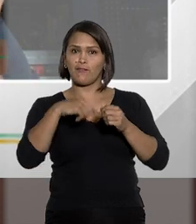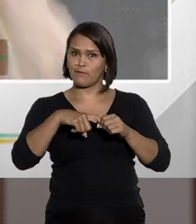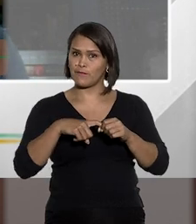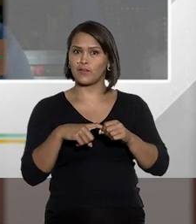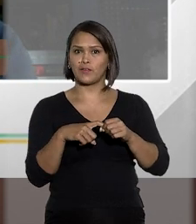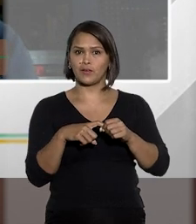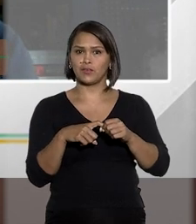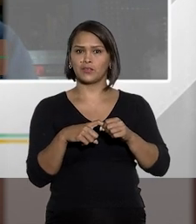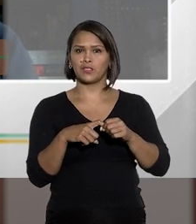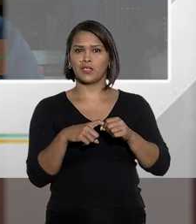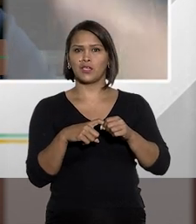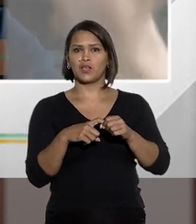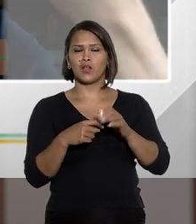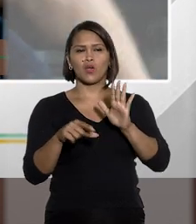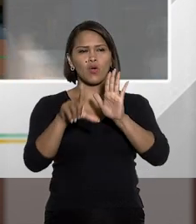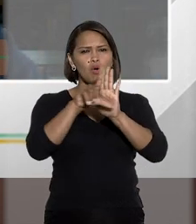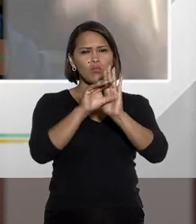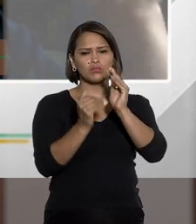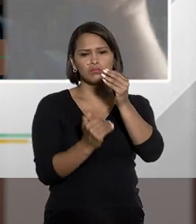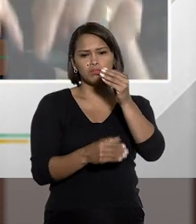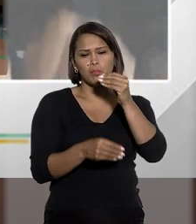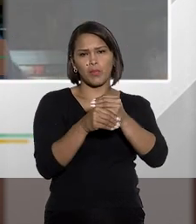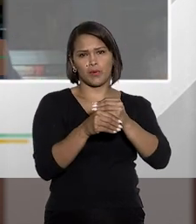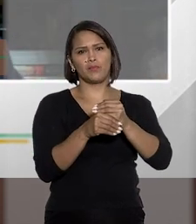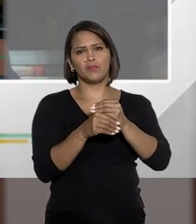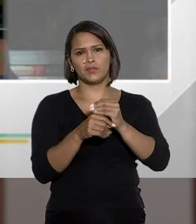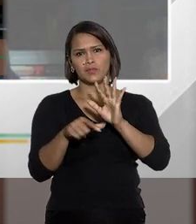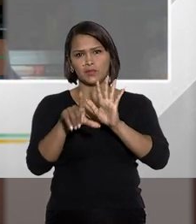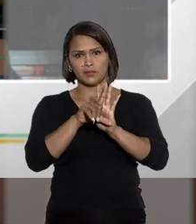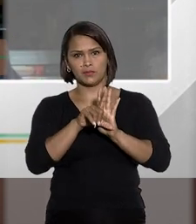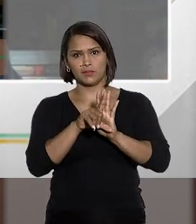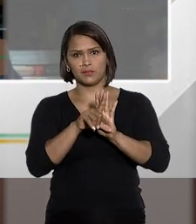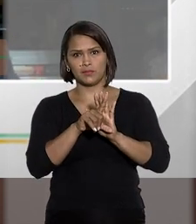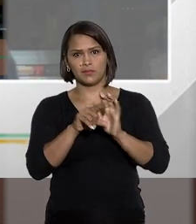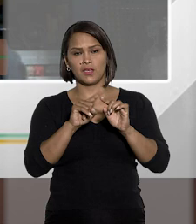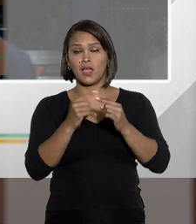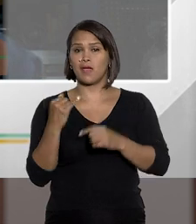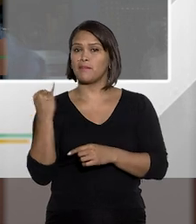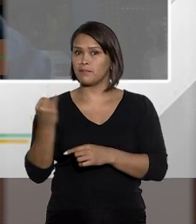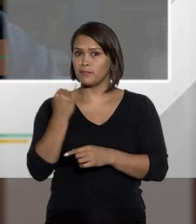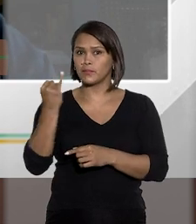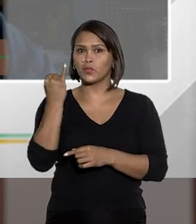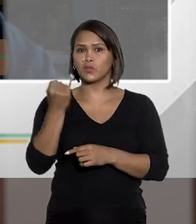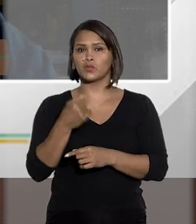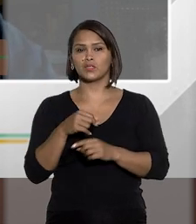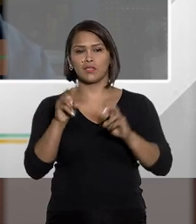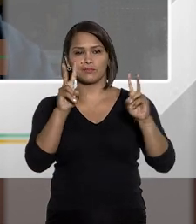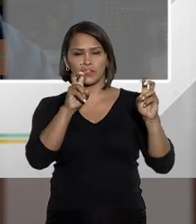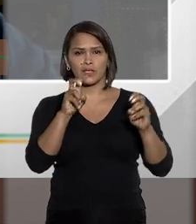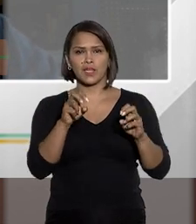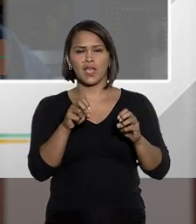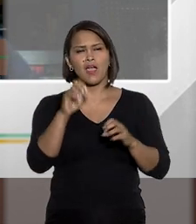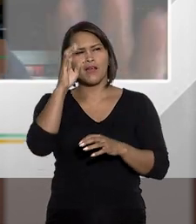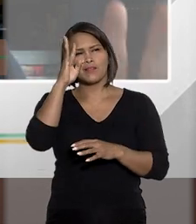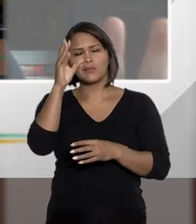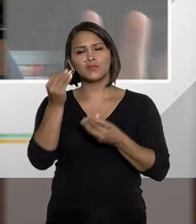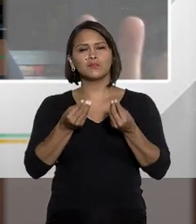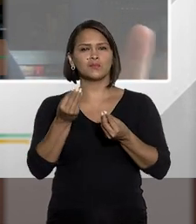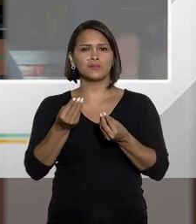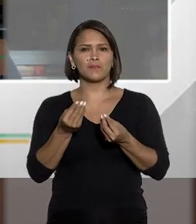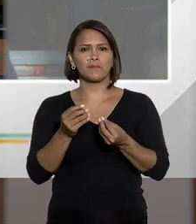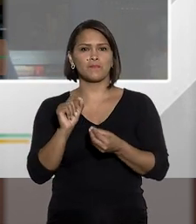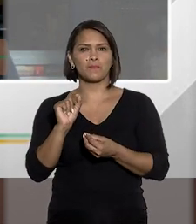ela retorna com o avacácio da lei. É muito importante fazer esse alerta. Vamos